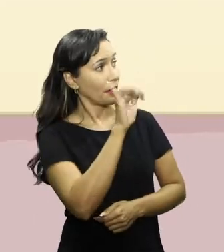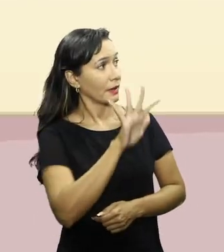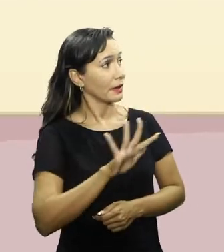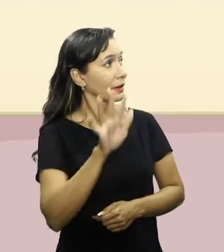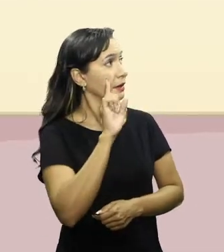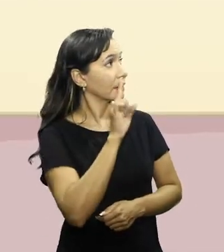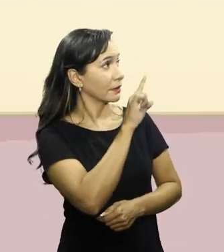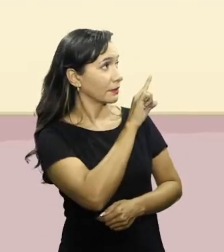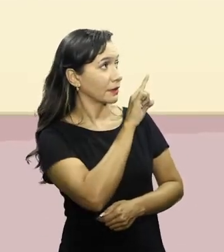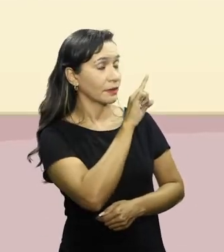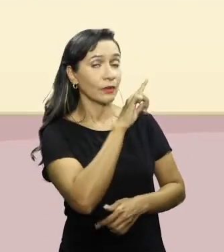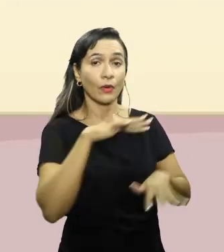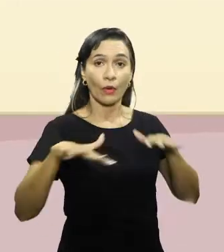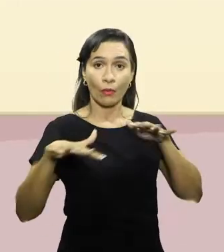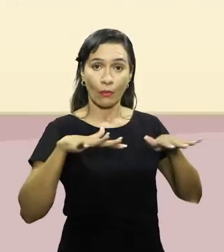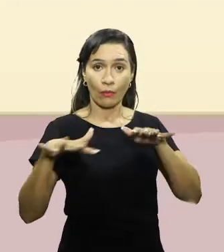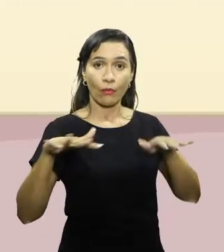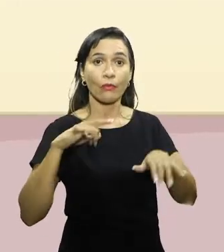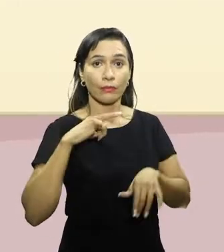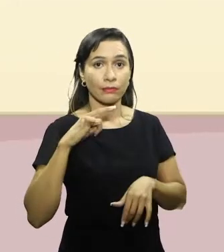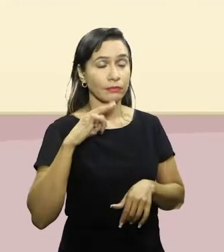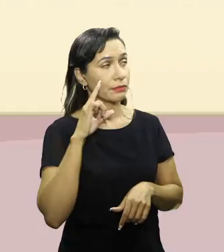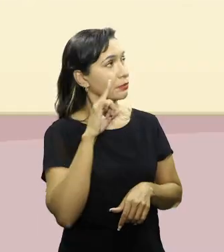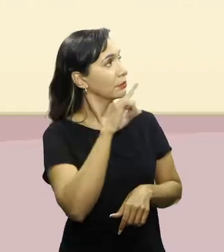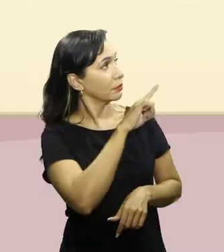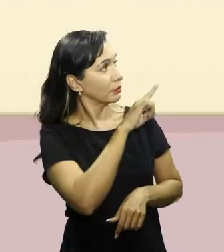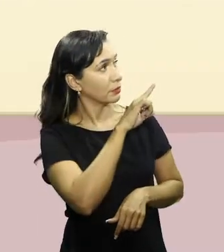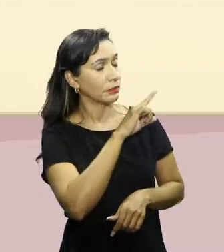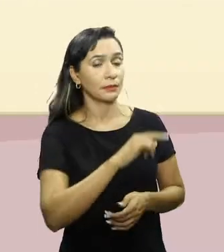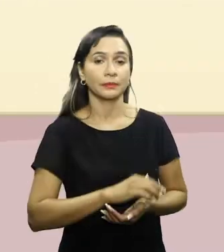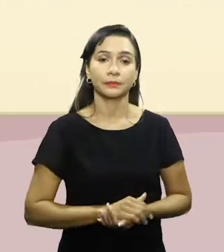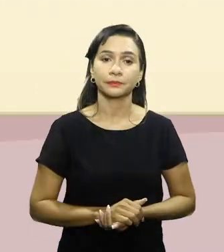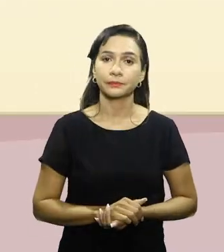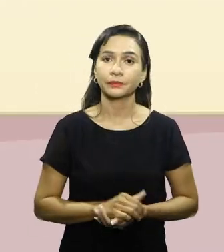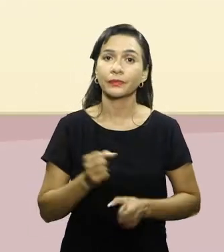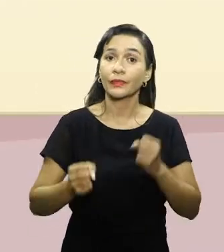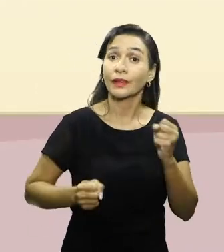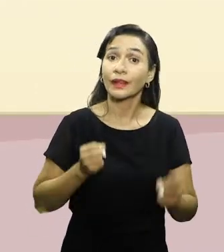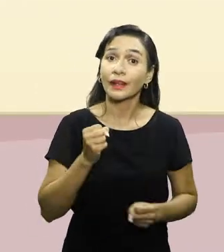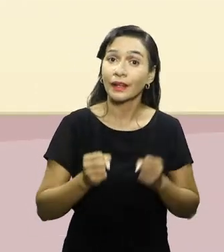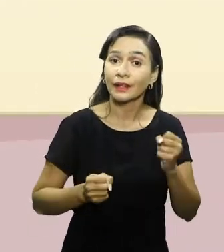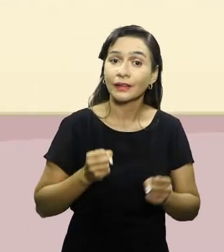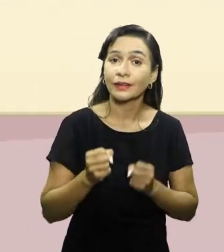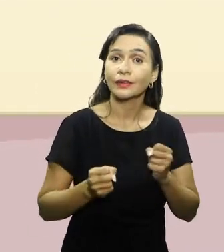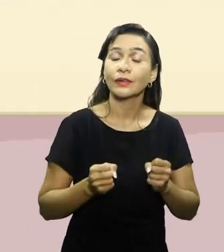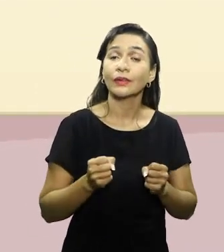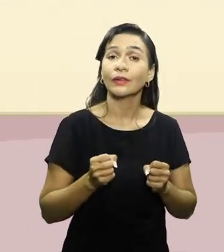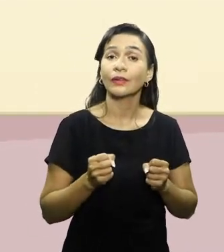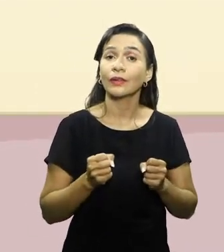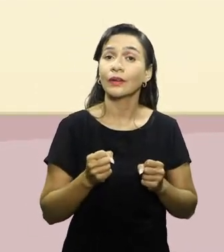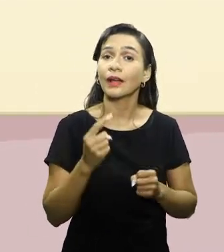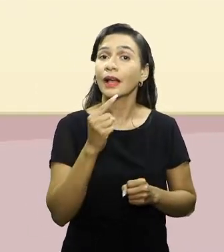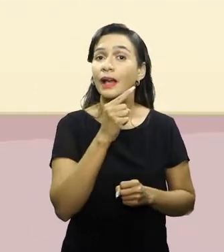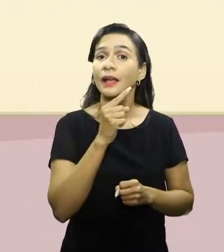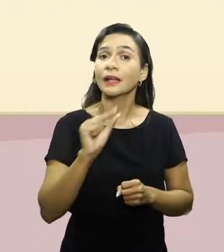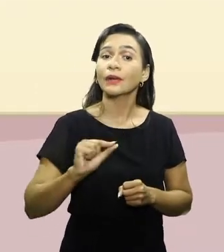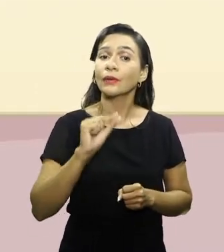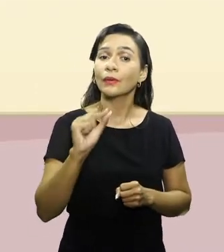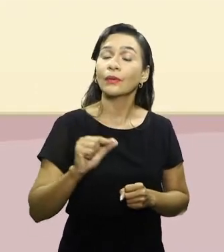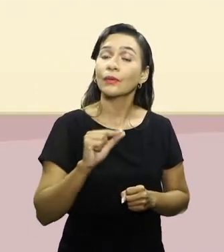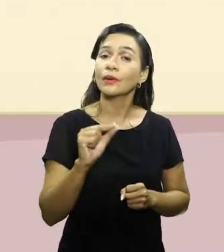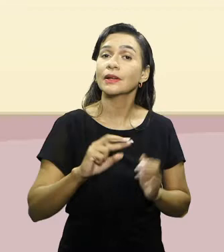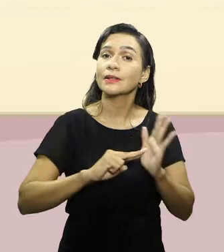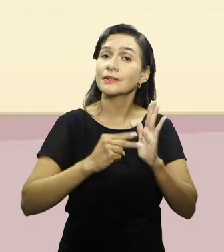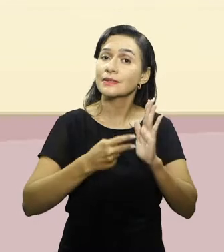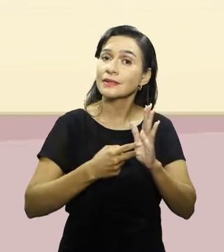esquerdo uma imagem onde um casal, um rapaz, uma moça, correm constantemente. Ou seja, apontando aí um